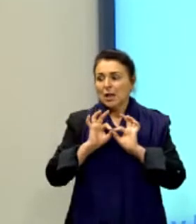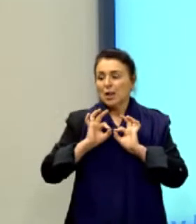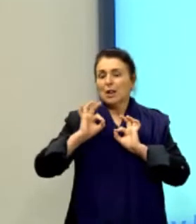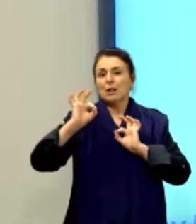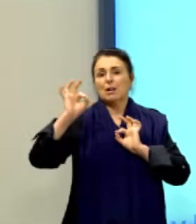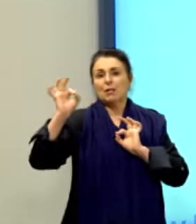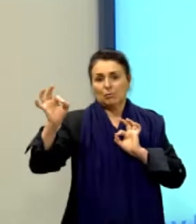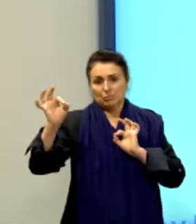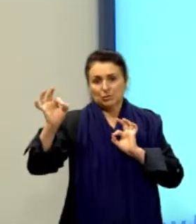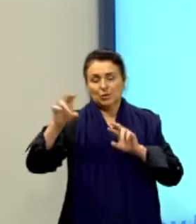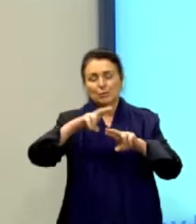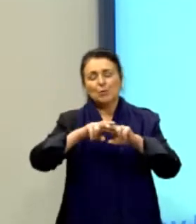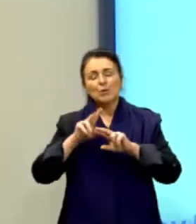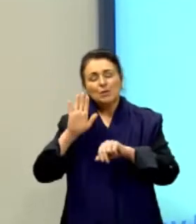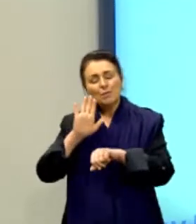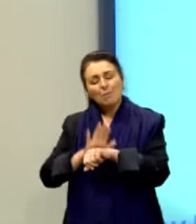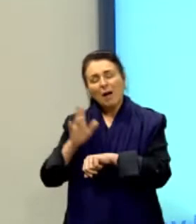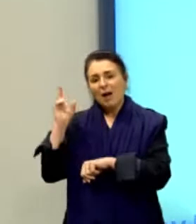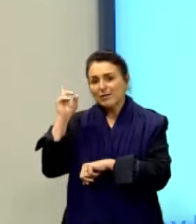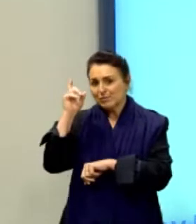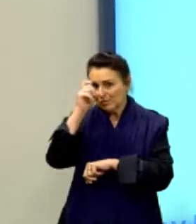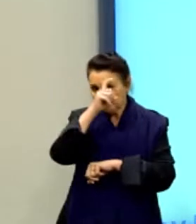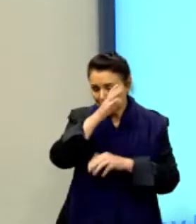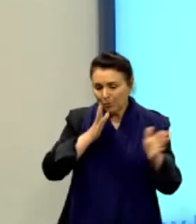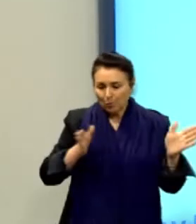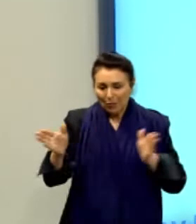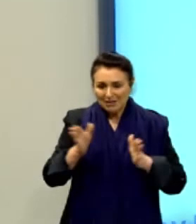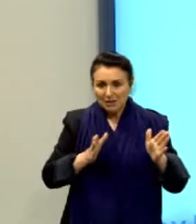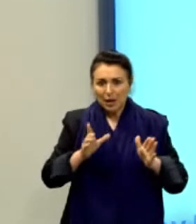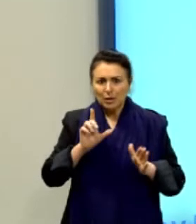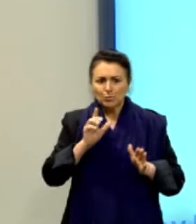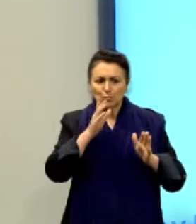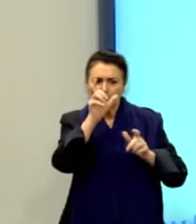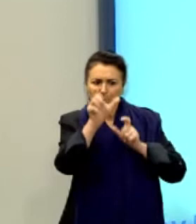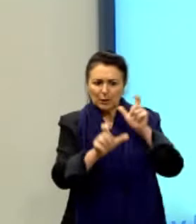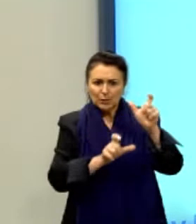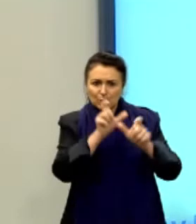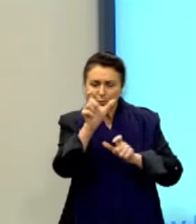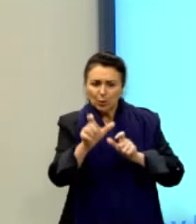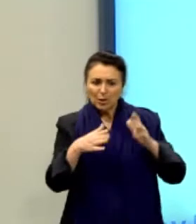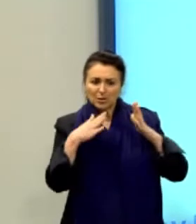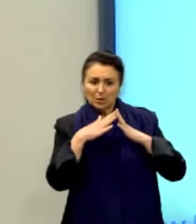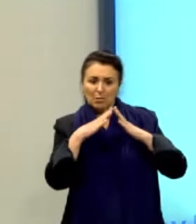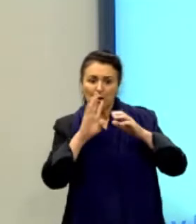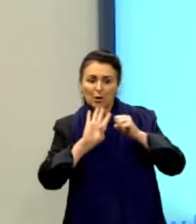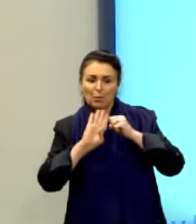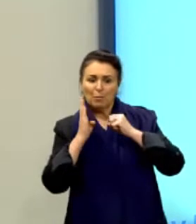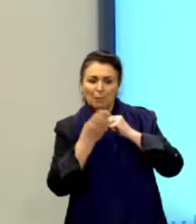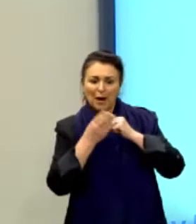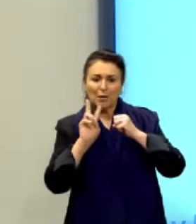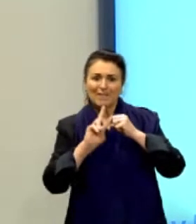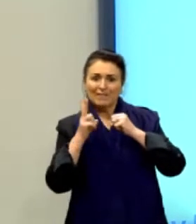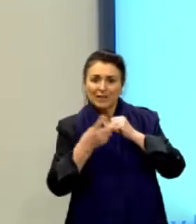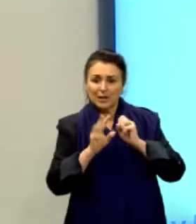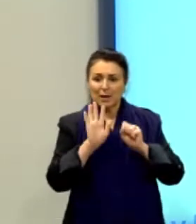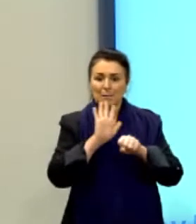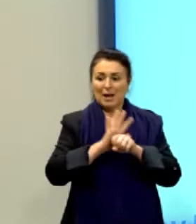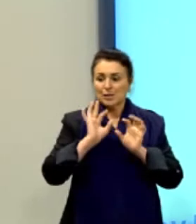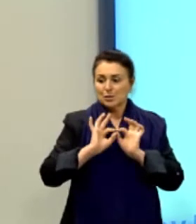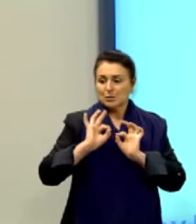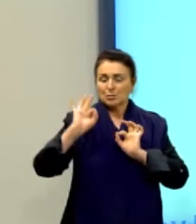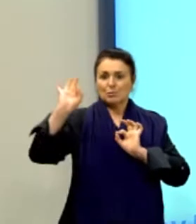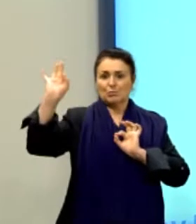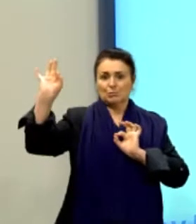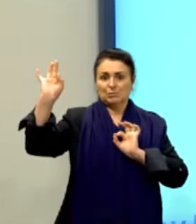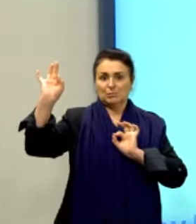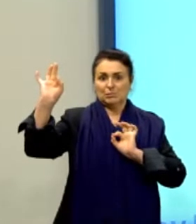dificultando o acesso de moradores de bairros mais afastados. dessa